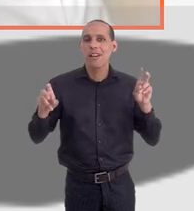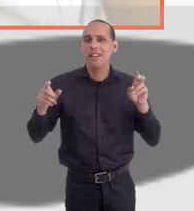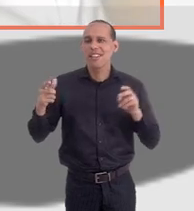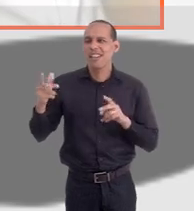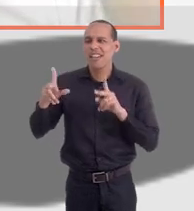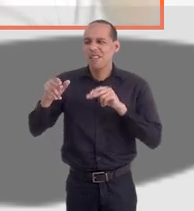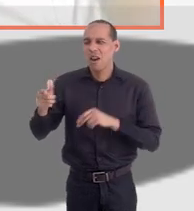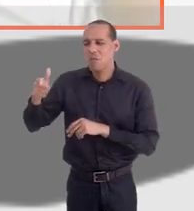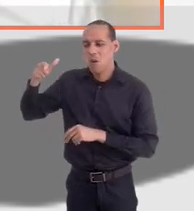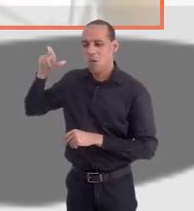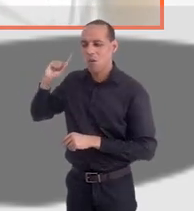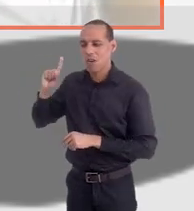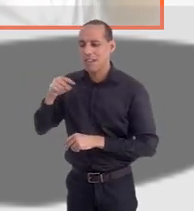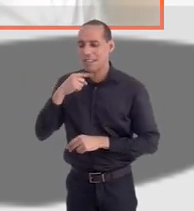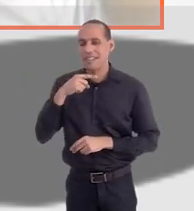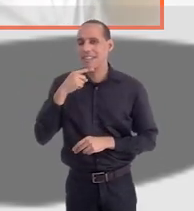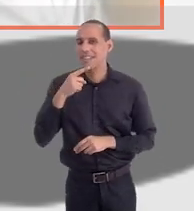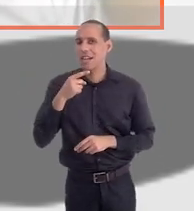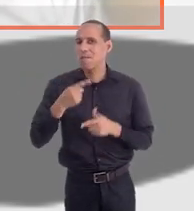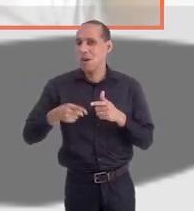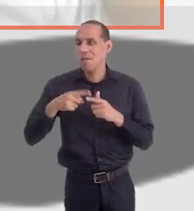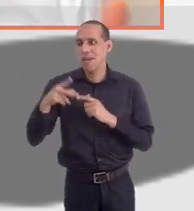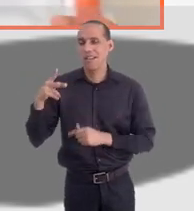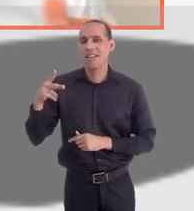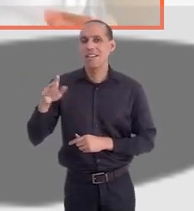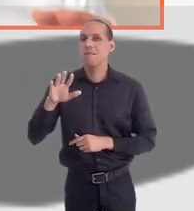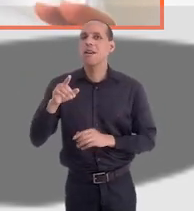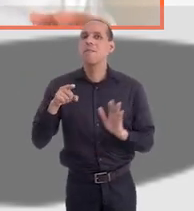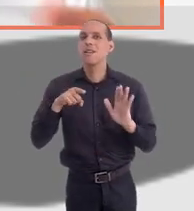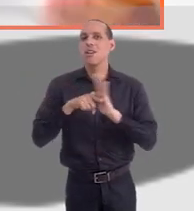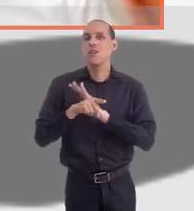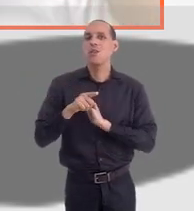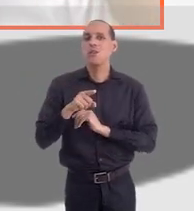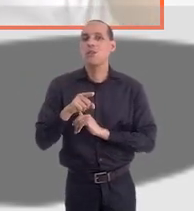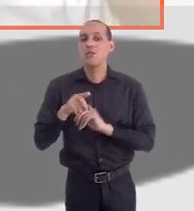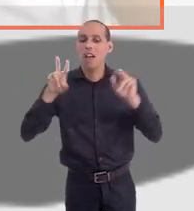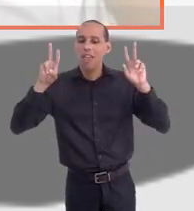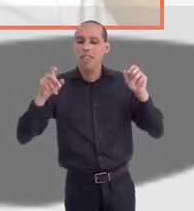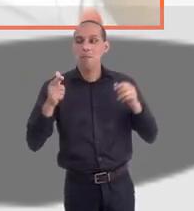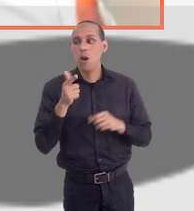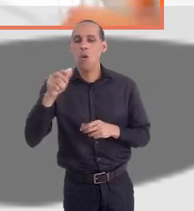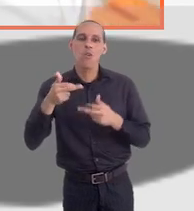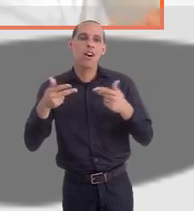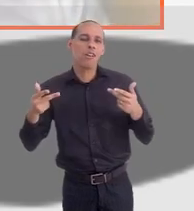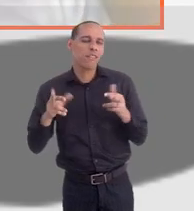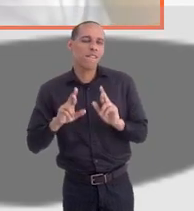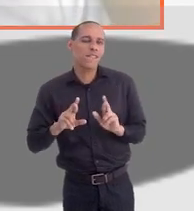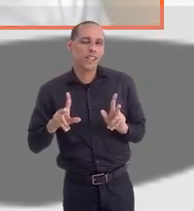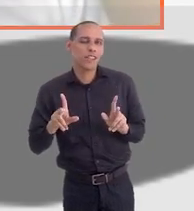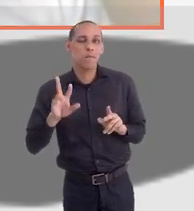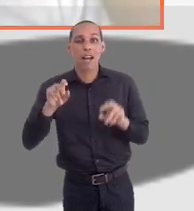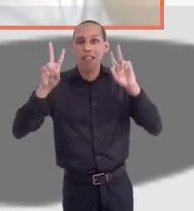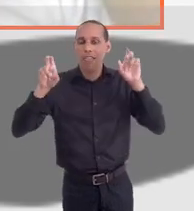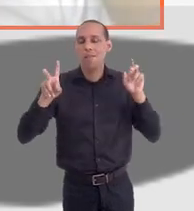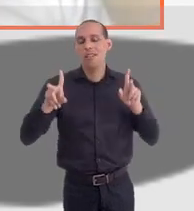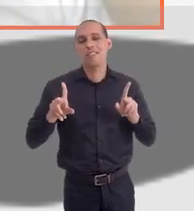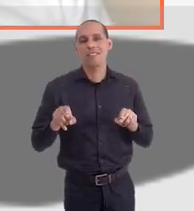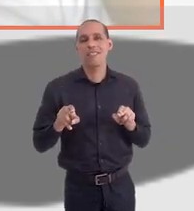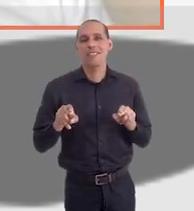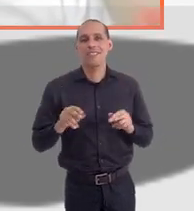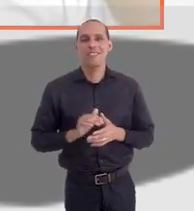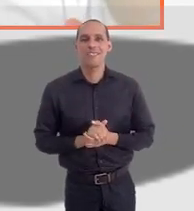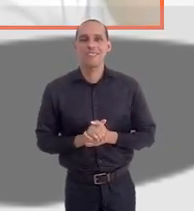ele perguntou no anterior, que fica muito fácil, repetitivo e até traz problema para ele. Mas ele vai perguntar dentro do tema, algo que seja diferente do que ele